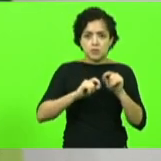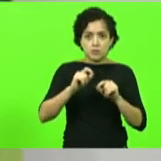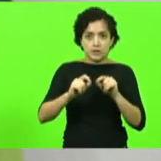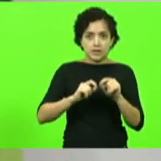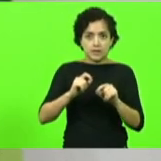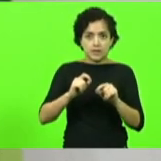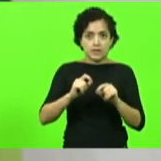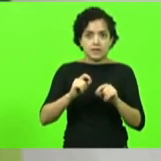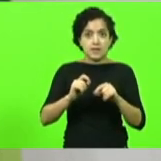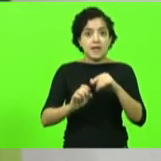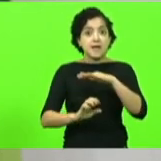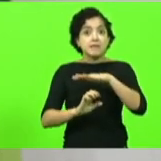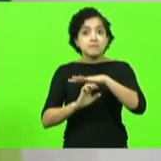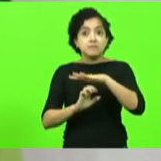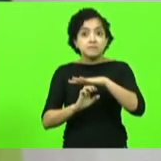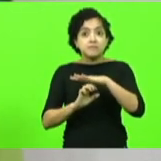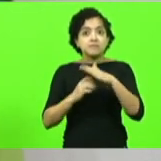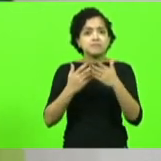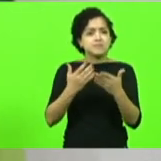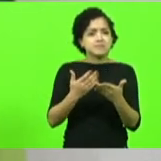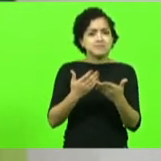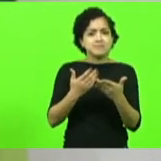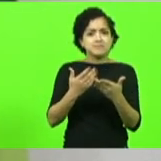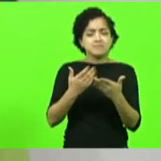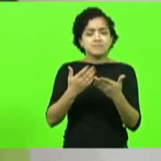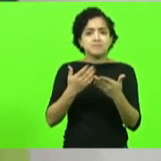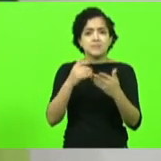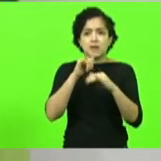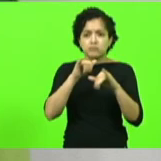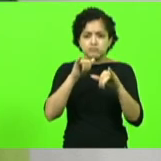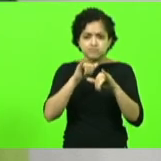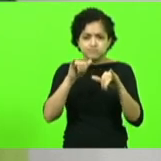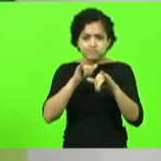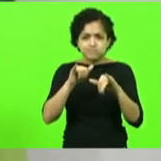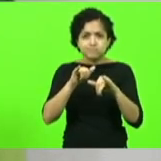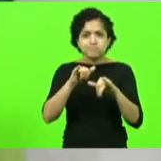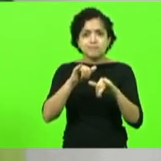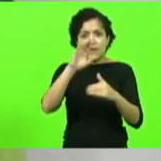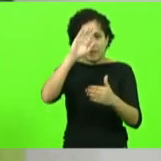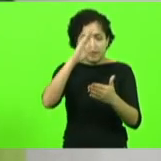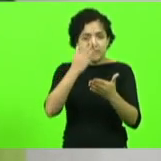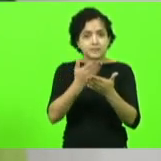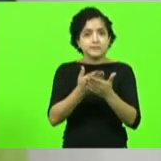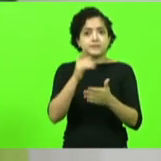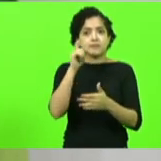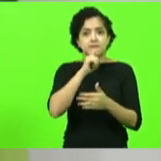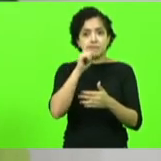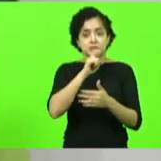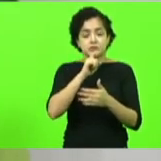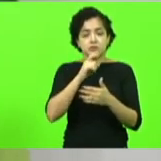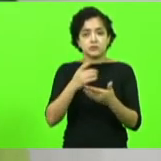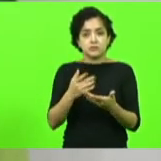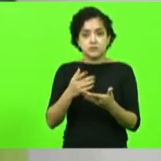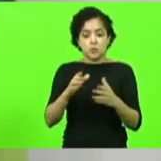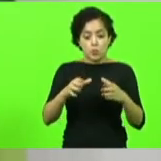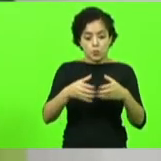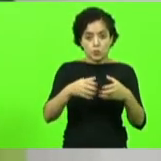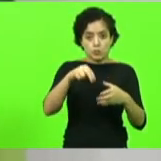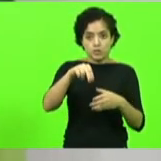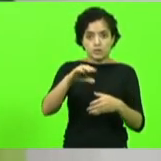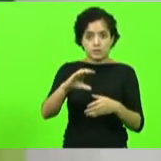qualificada acreditar na mentira queria mostrar para vocês uma manchete aqui do grupo NSC